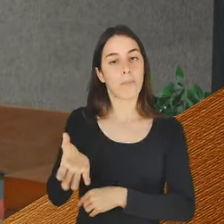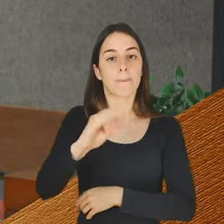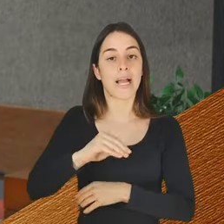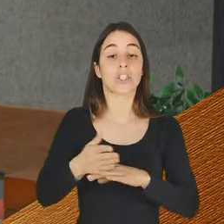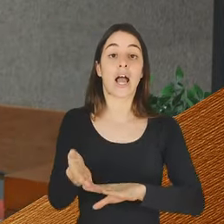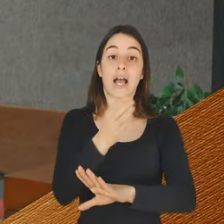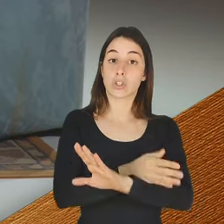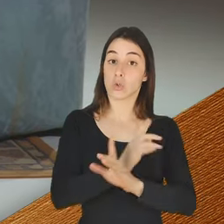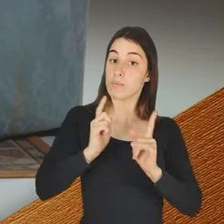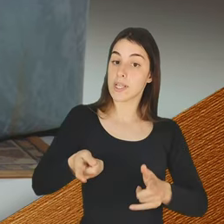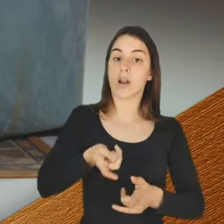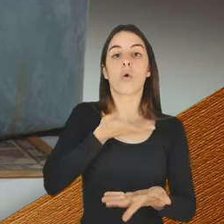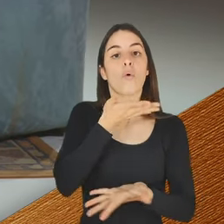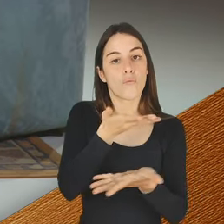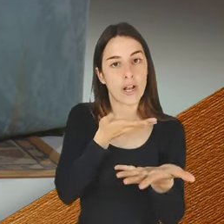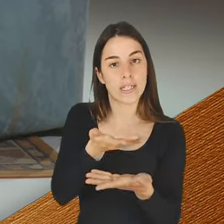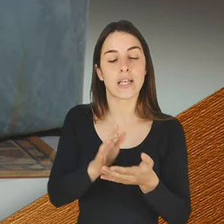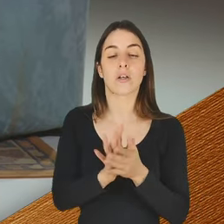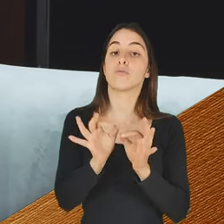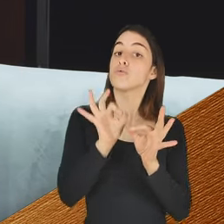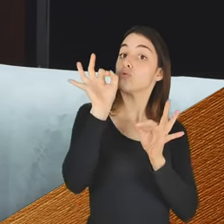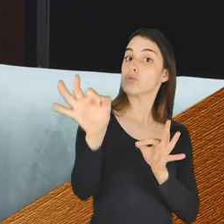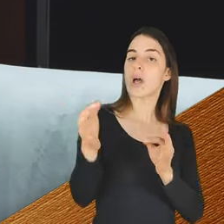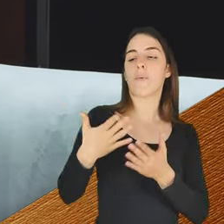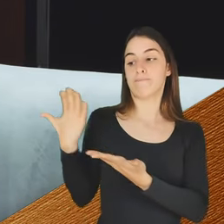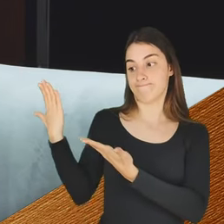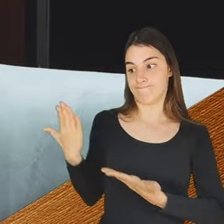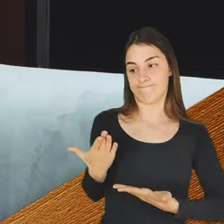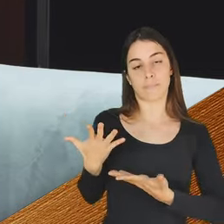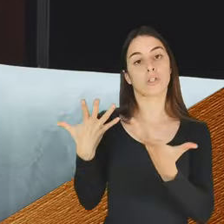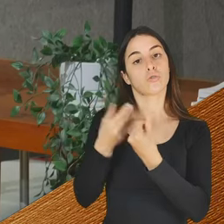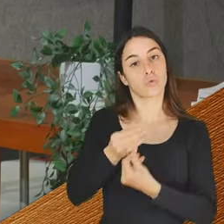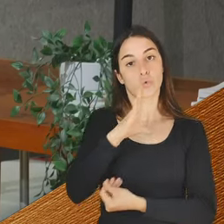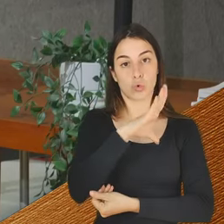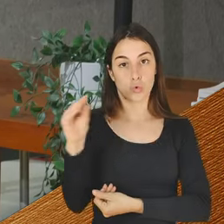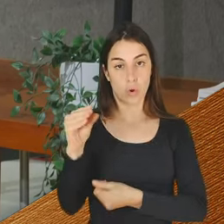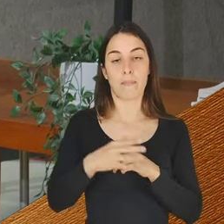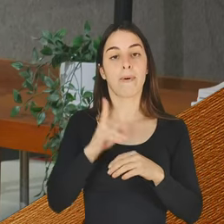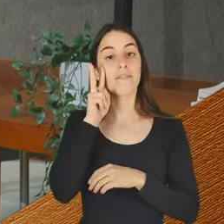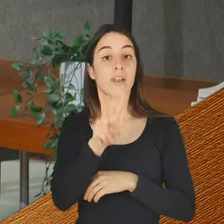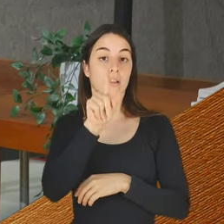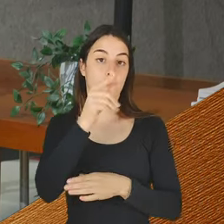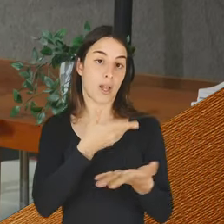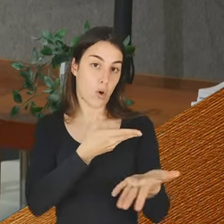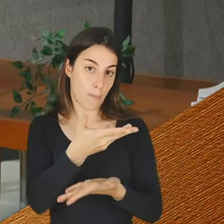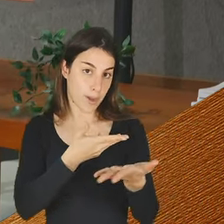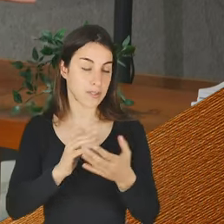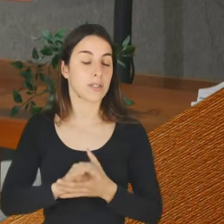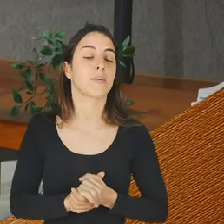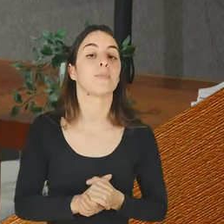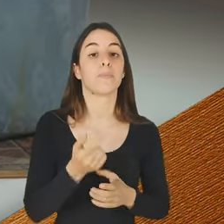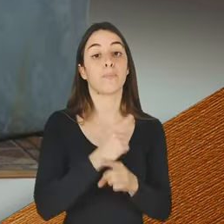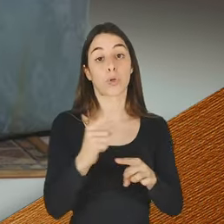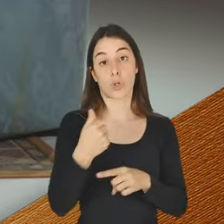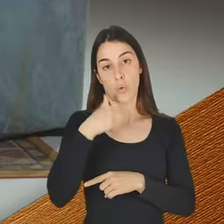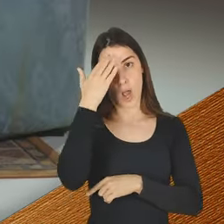e se me permite fazer essa sugestão, gostava de trazer o nosso João para assistir à conversa, porque eu acho que só lhe